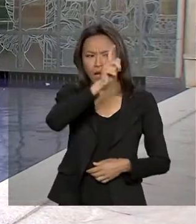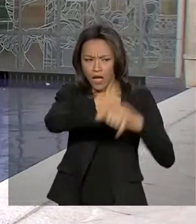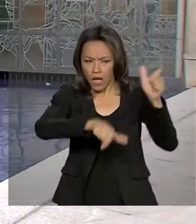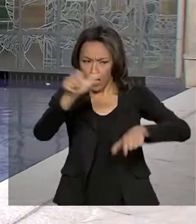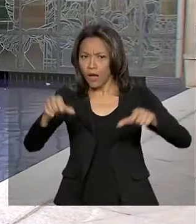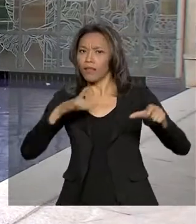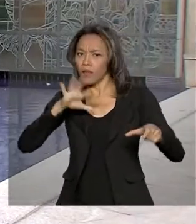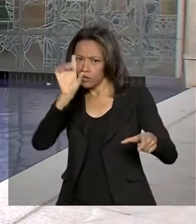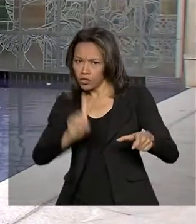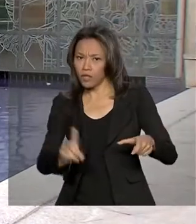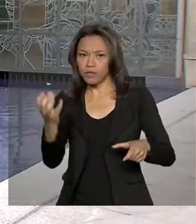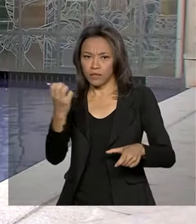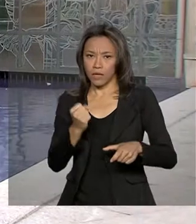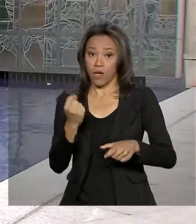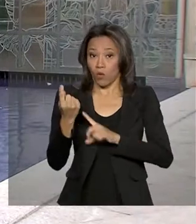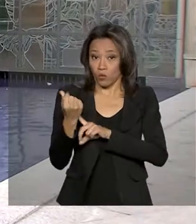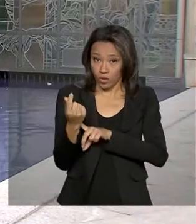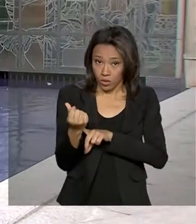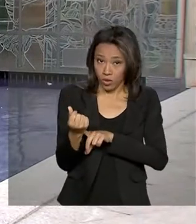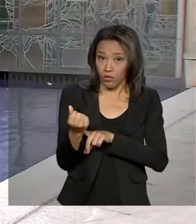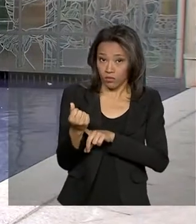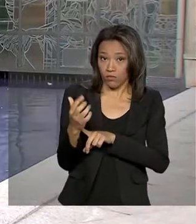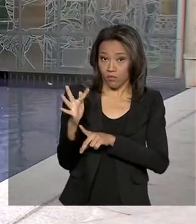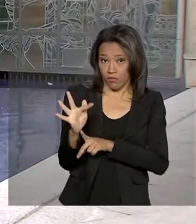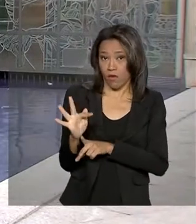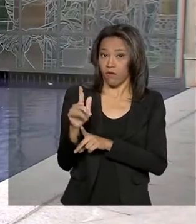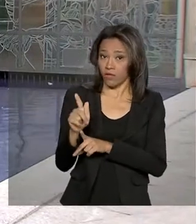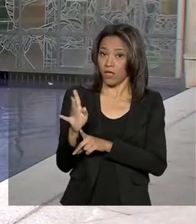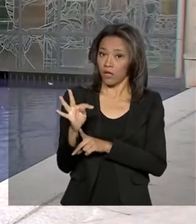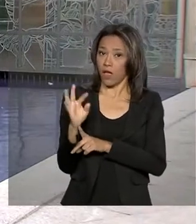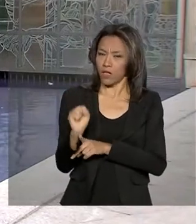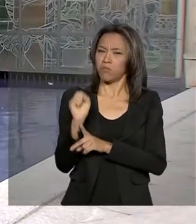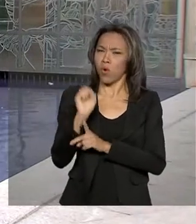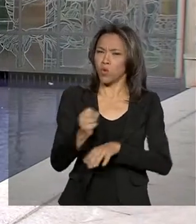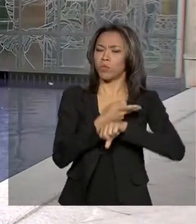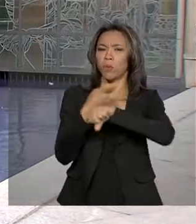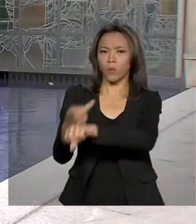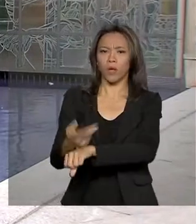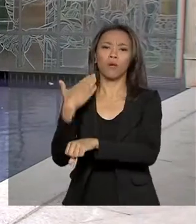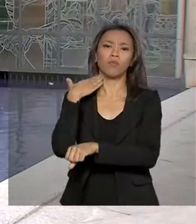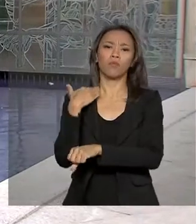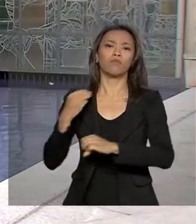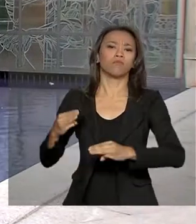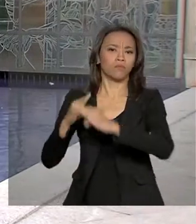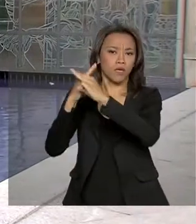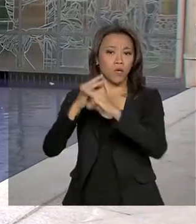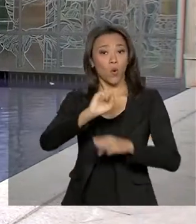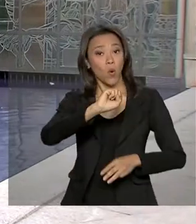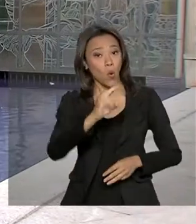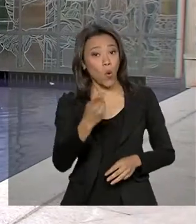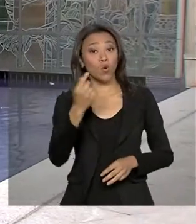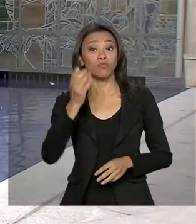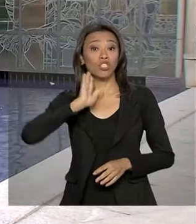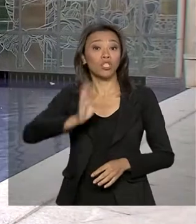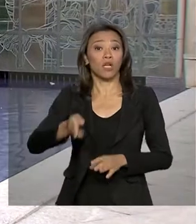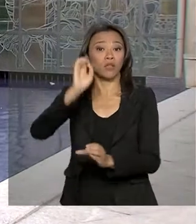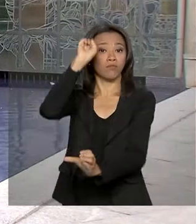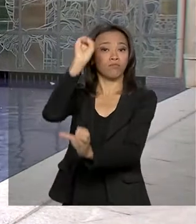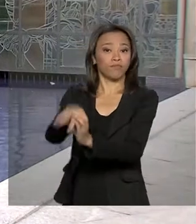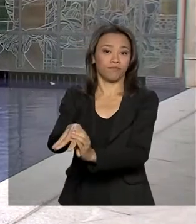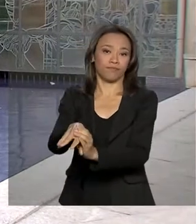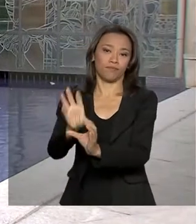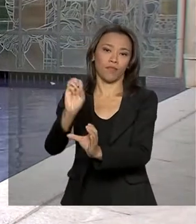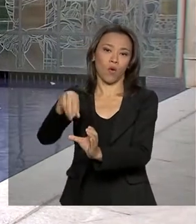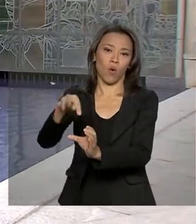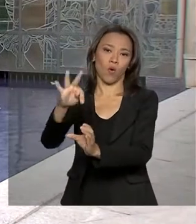de sacar esse valor, eles podem sacar nas próprias agências ou receber o crédito na conta. Esse valor